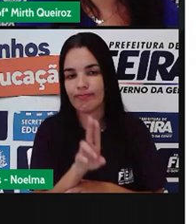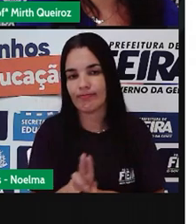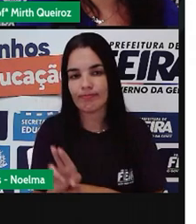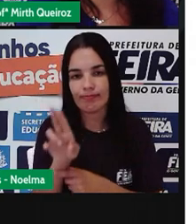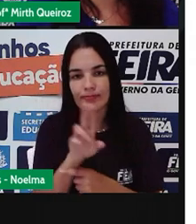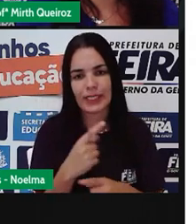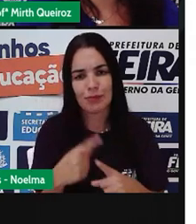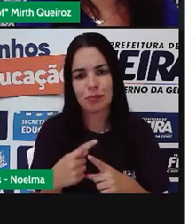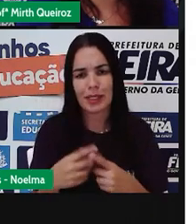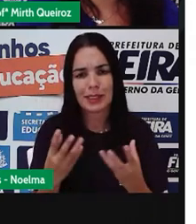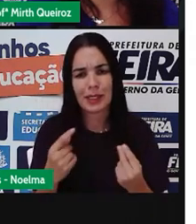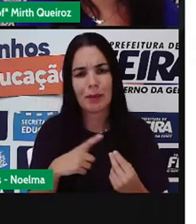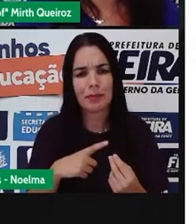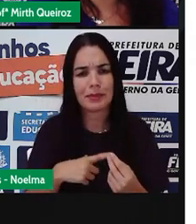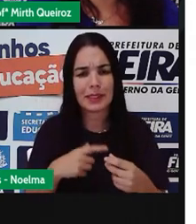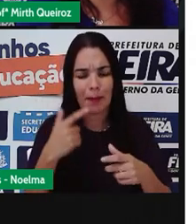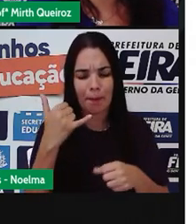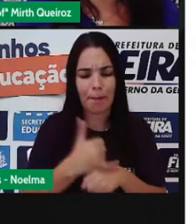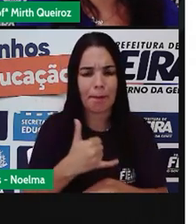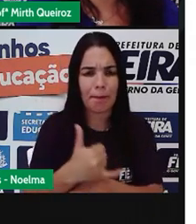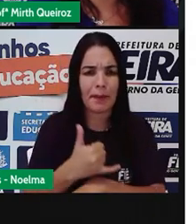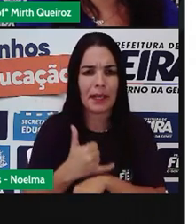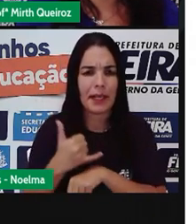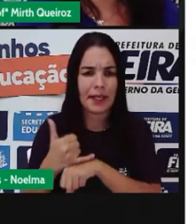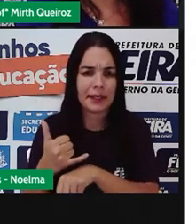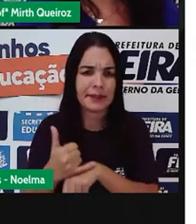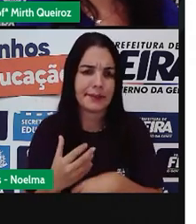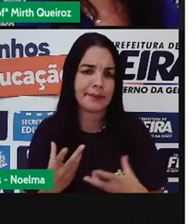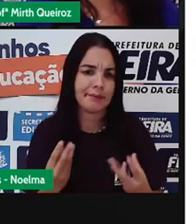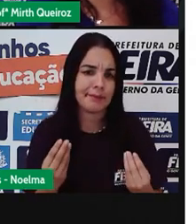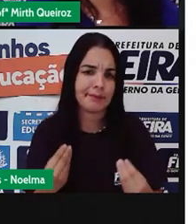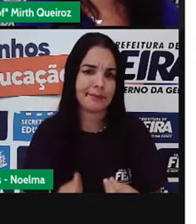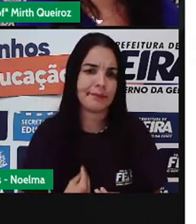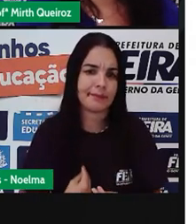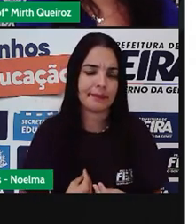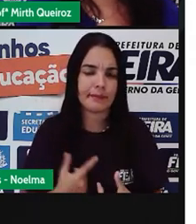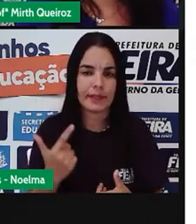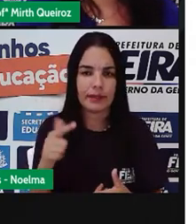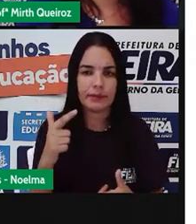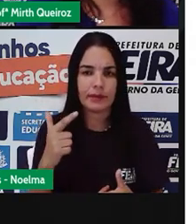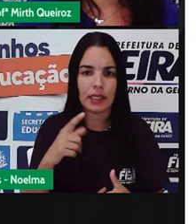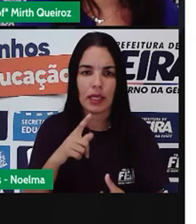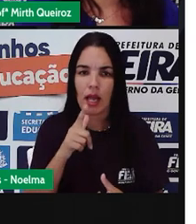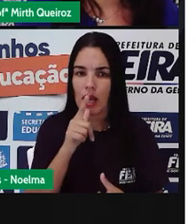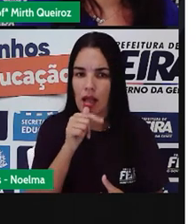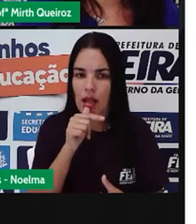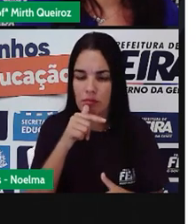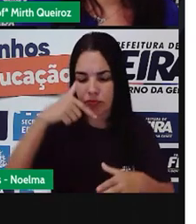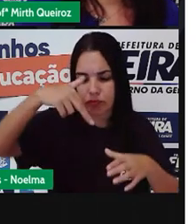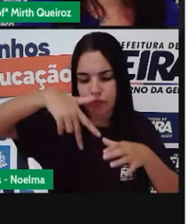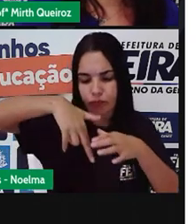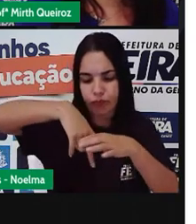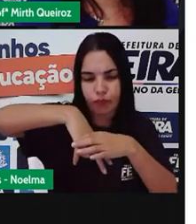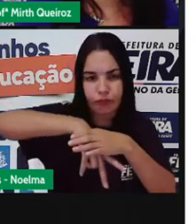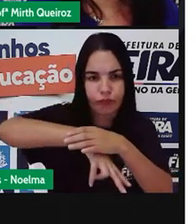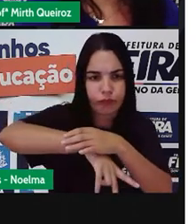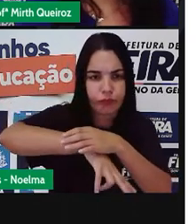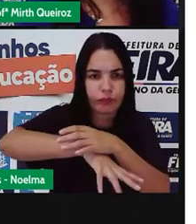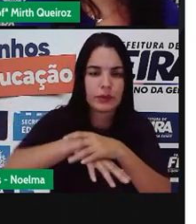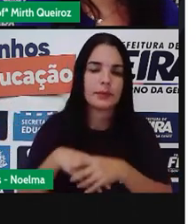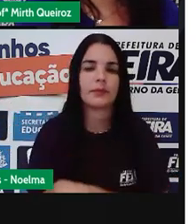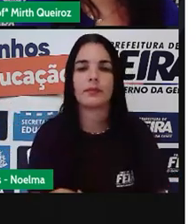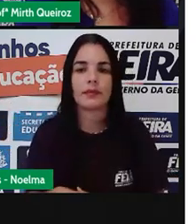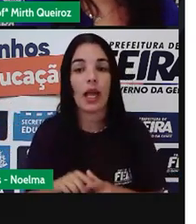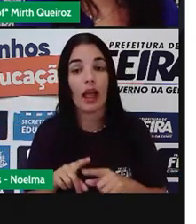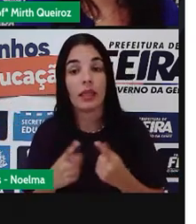por conta da grande quantidade de pedras que estão ali presentes, não vão permitir que as raízes possam se desenvolver.